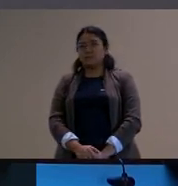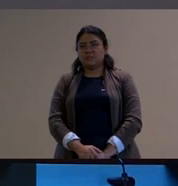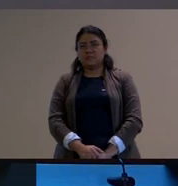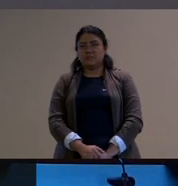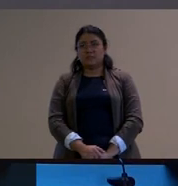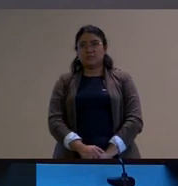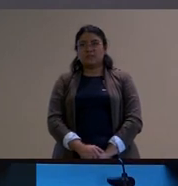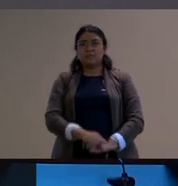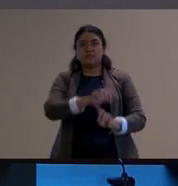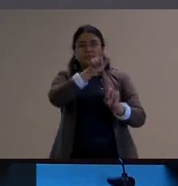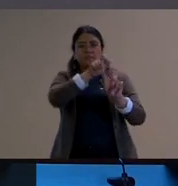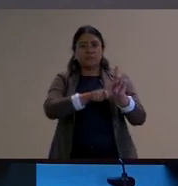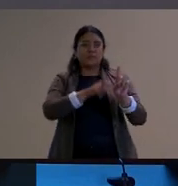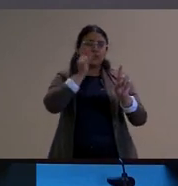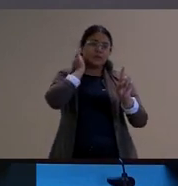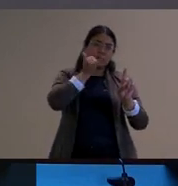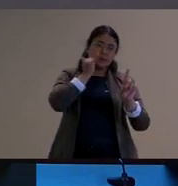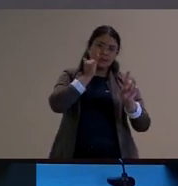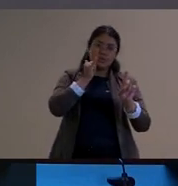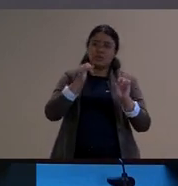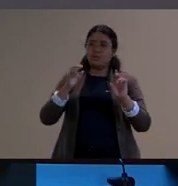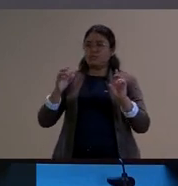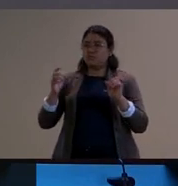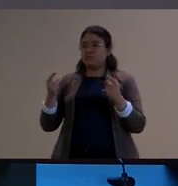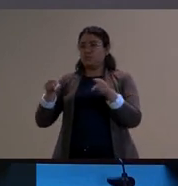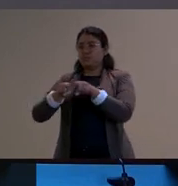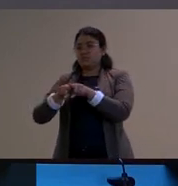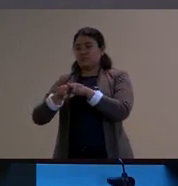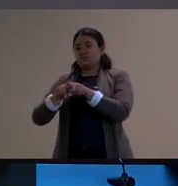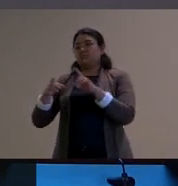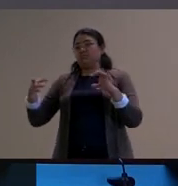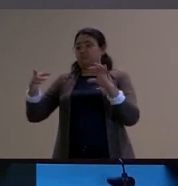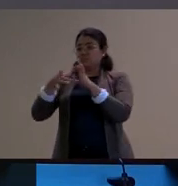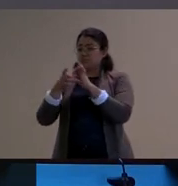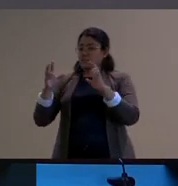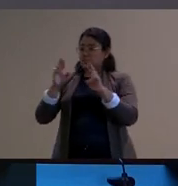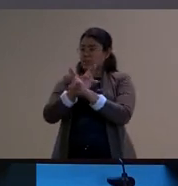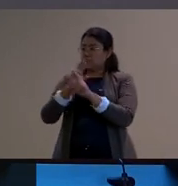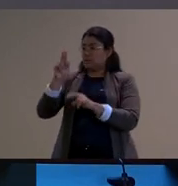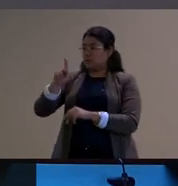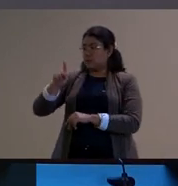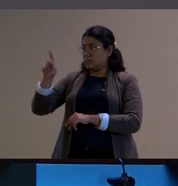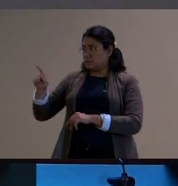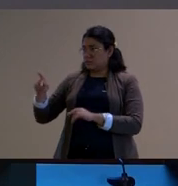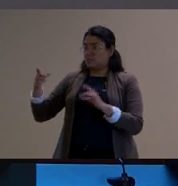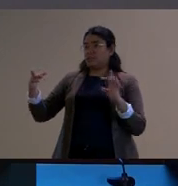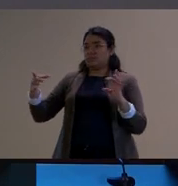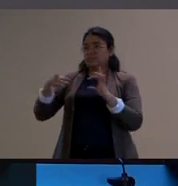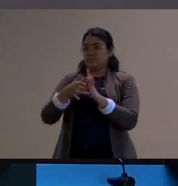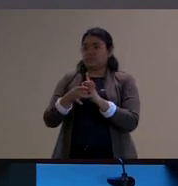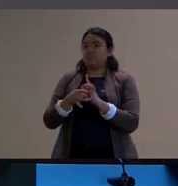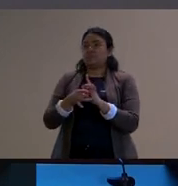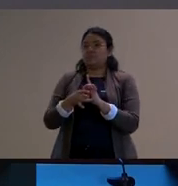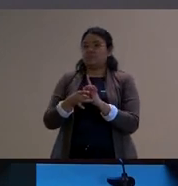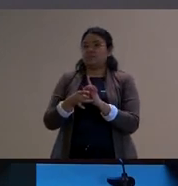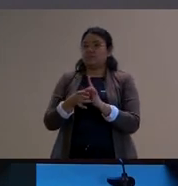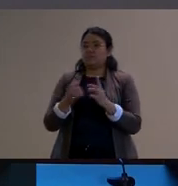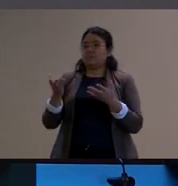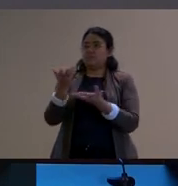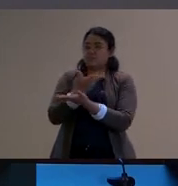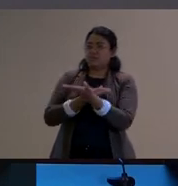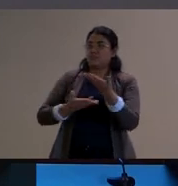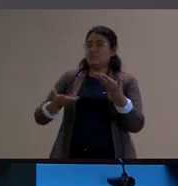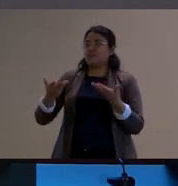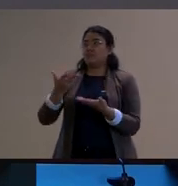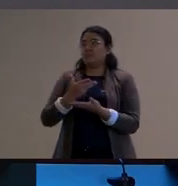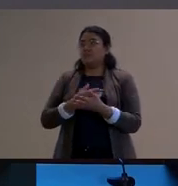com o professor é essa inspiração que ele faz também no Heródoto como um importante historiador